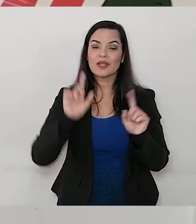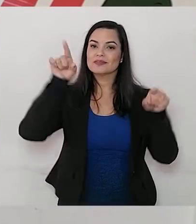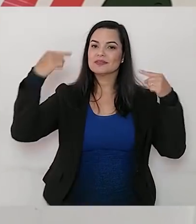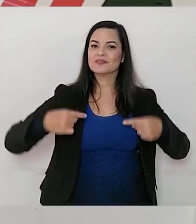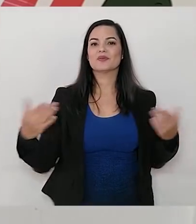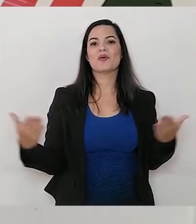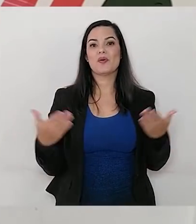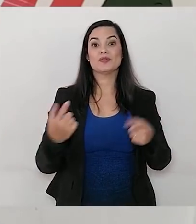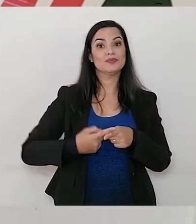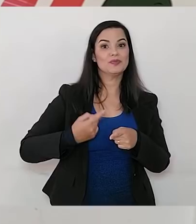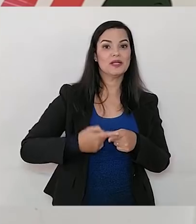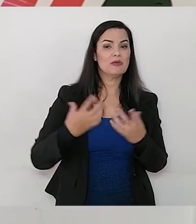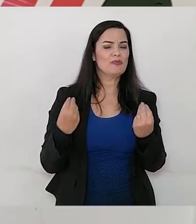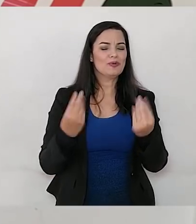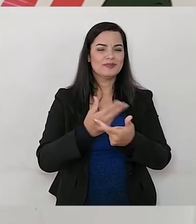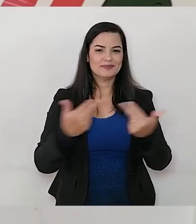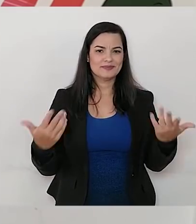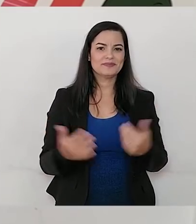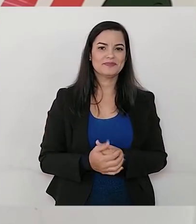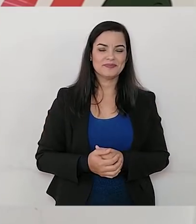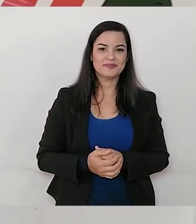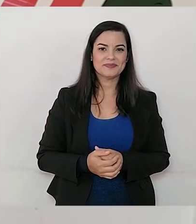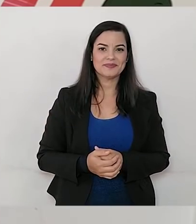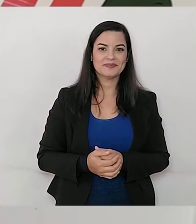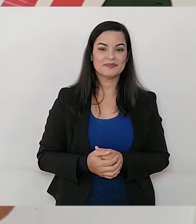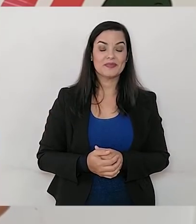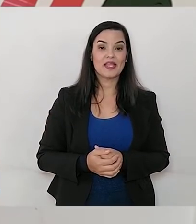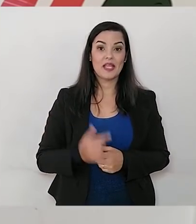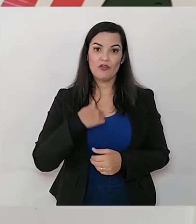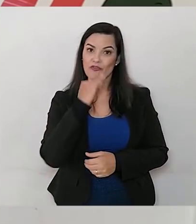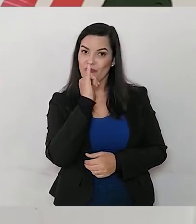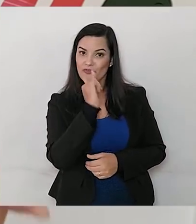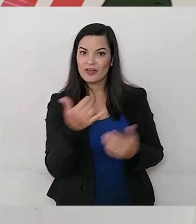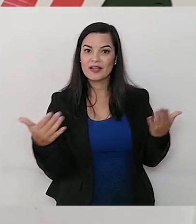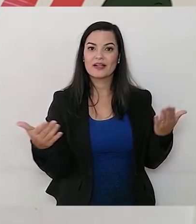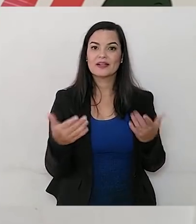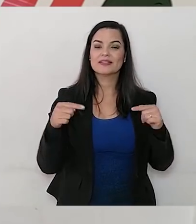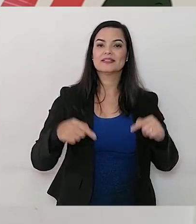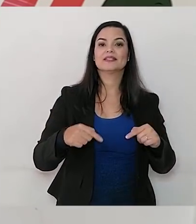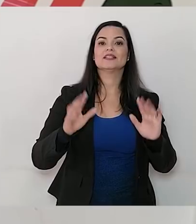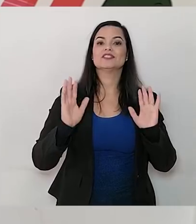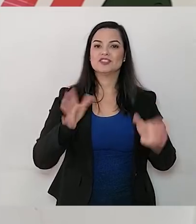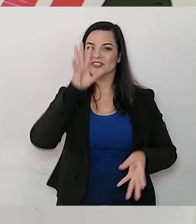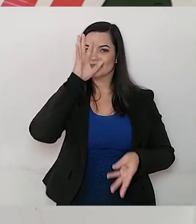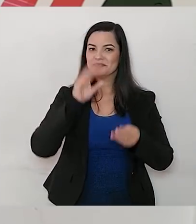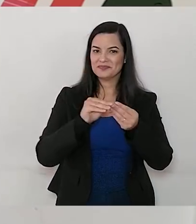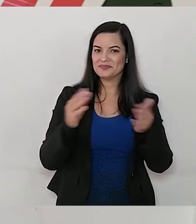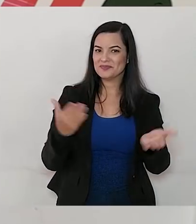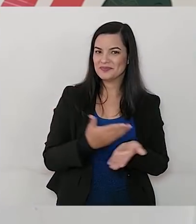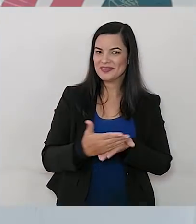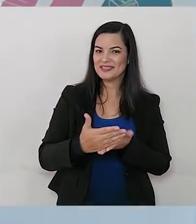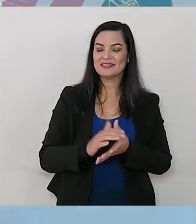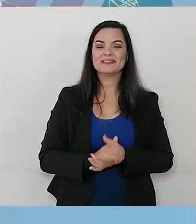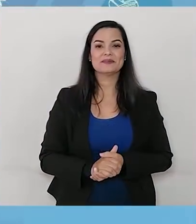ao desafio de hoje, porque tem bastante coisa, tá bom? Então, já vou falando aqui e essa já faz parte da nossa